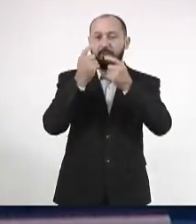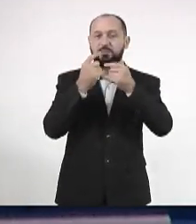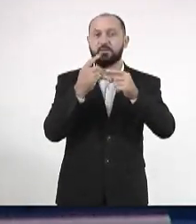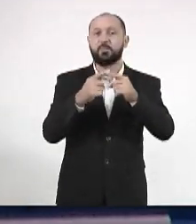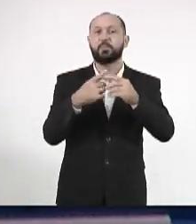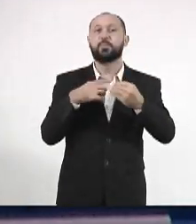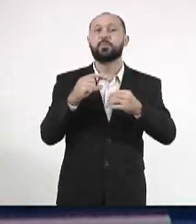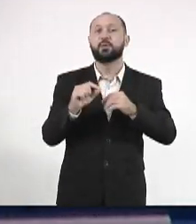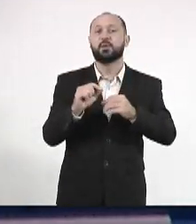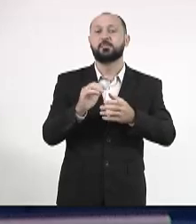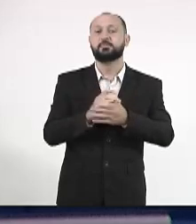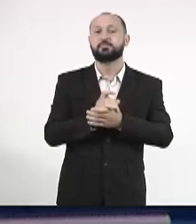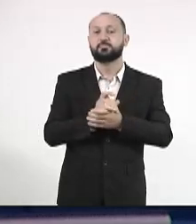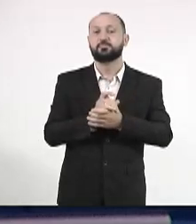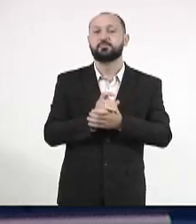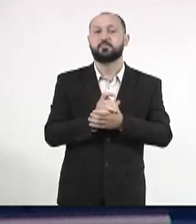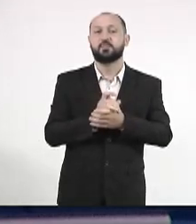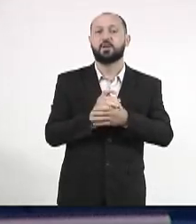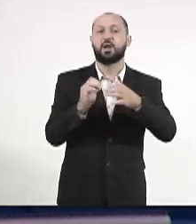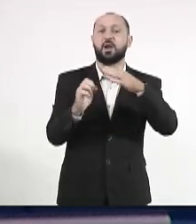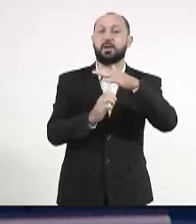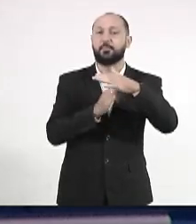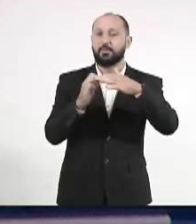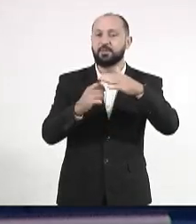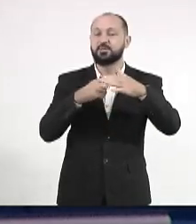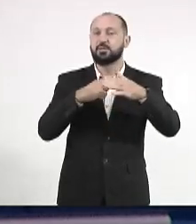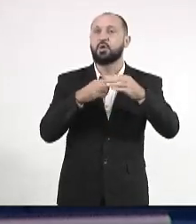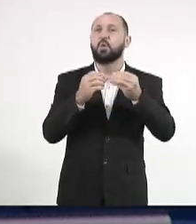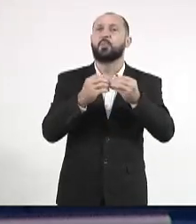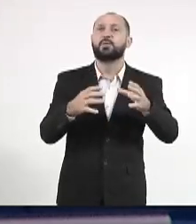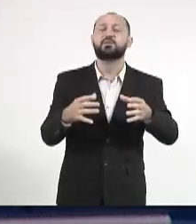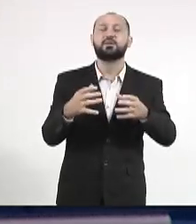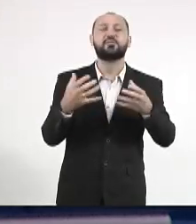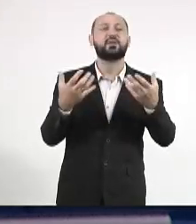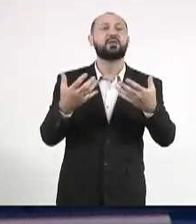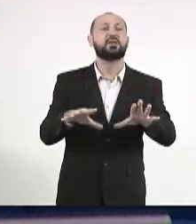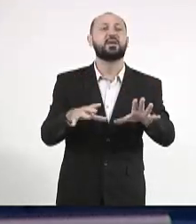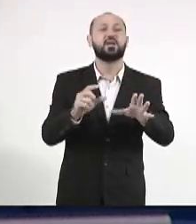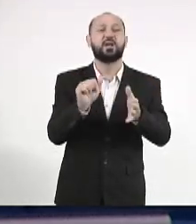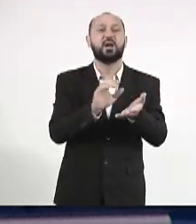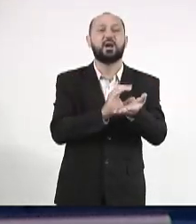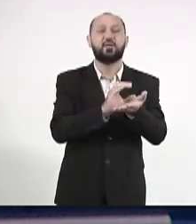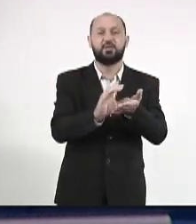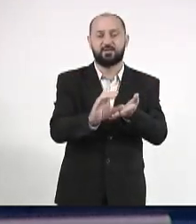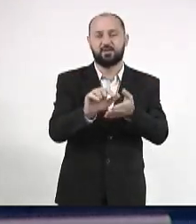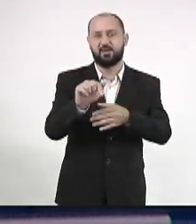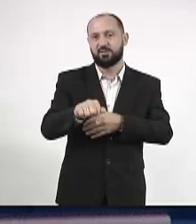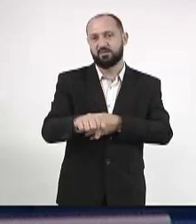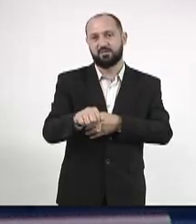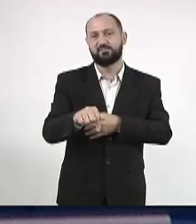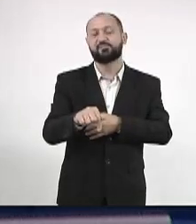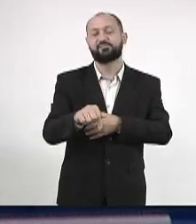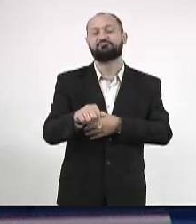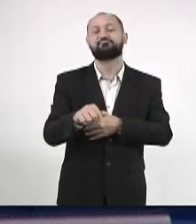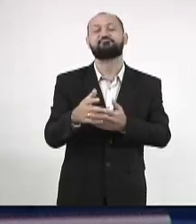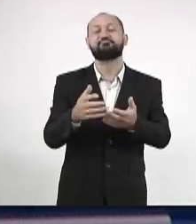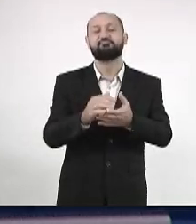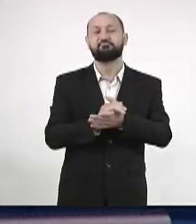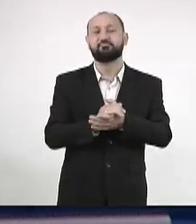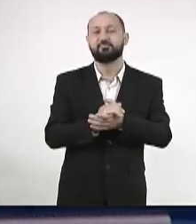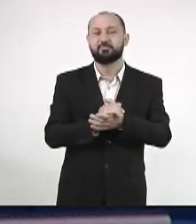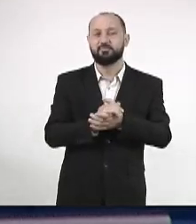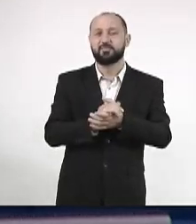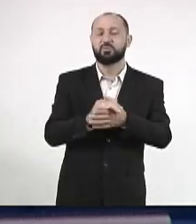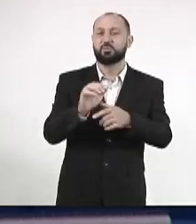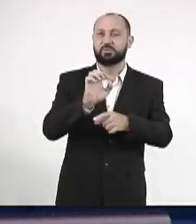por quê? porque a empresa levando um grande prejuízo, ela não vai querer investir mais aqui no